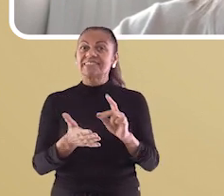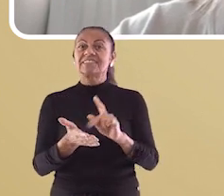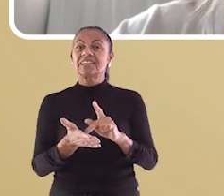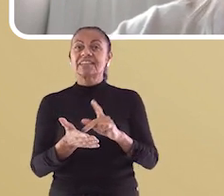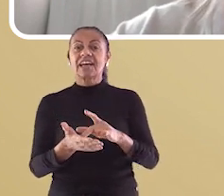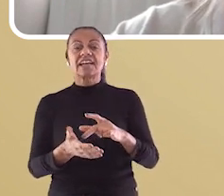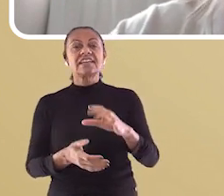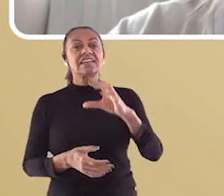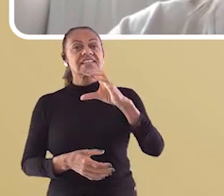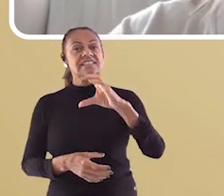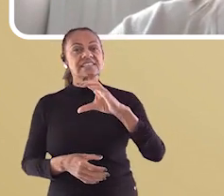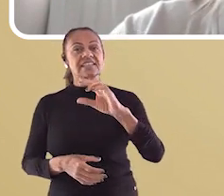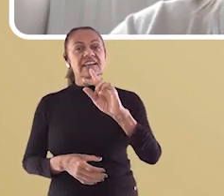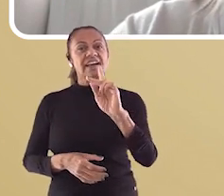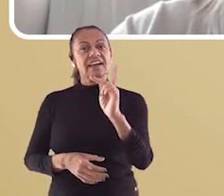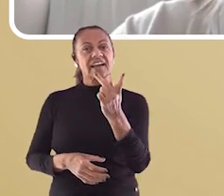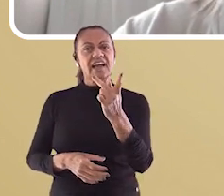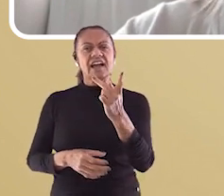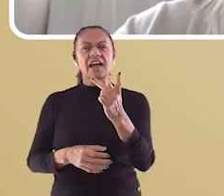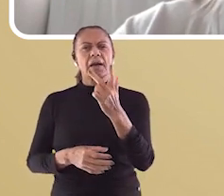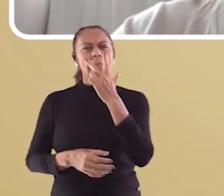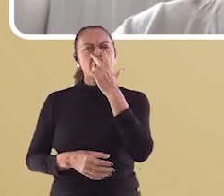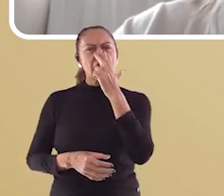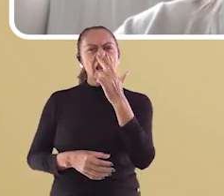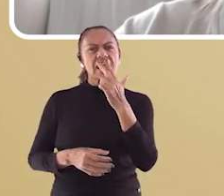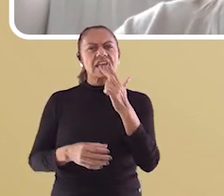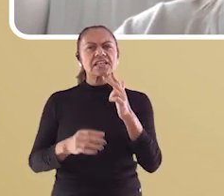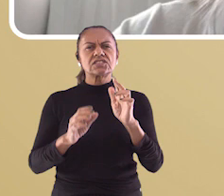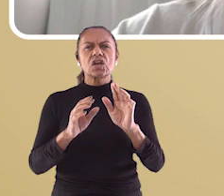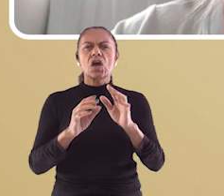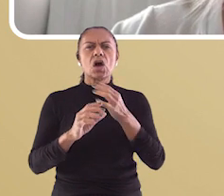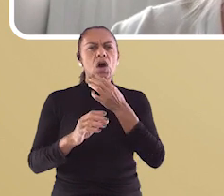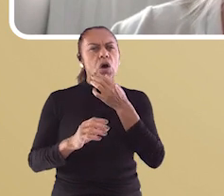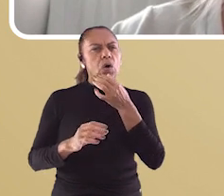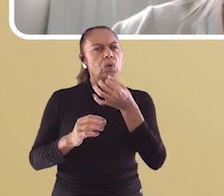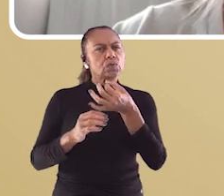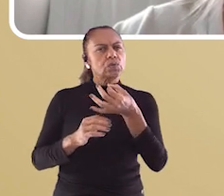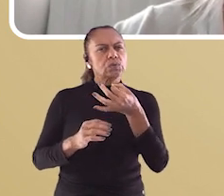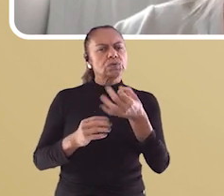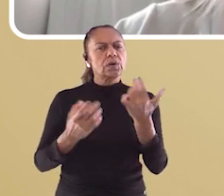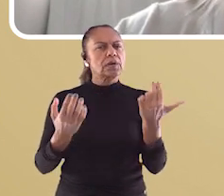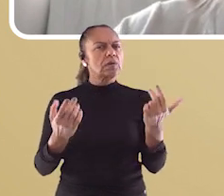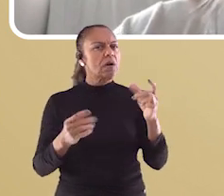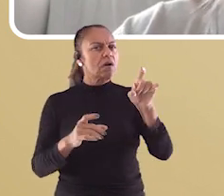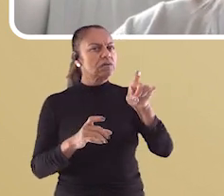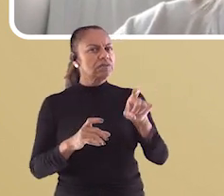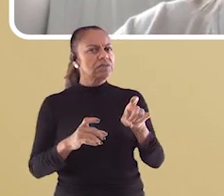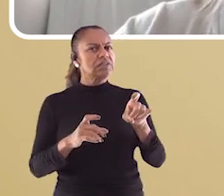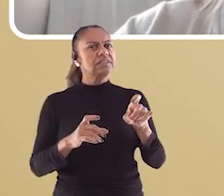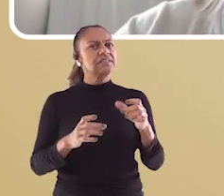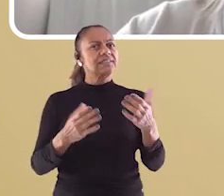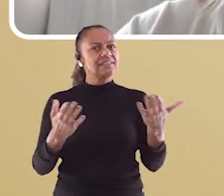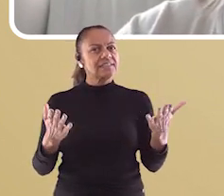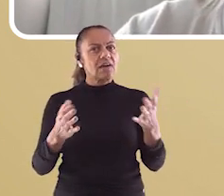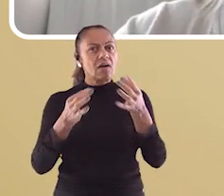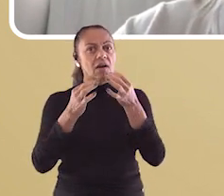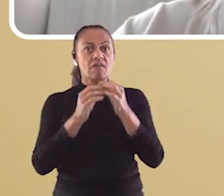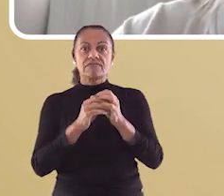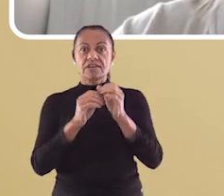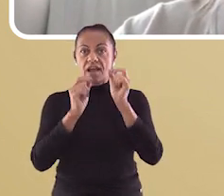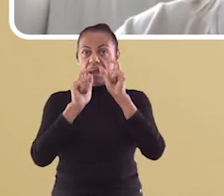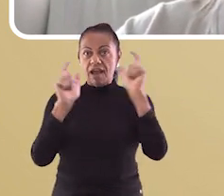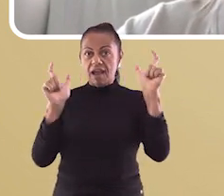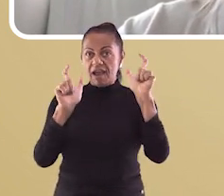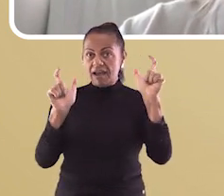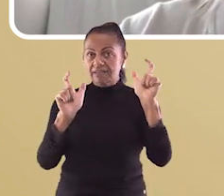que apresentam som de X em muitas palavras. Então, para vocês evitarem possíveis confusões, aqui vão algumas dicas. Fiquem